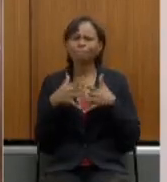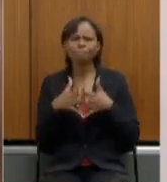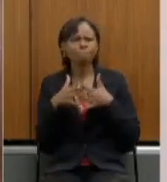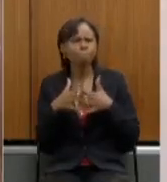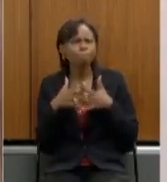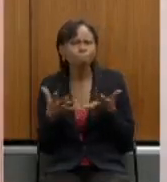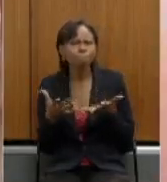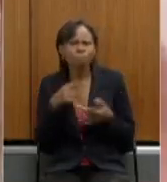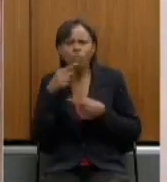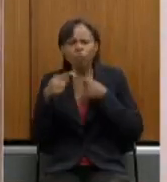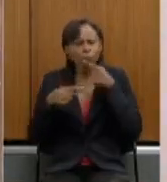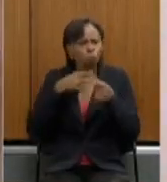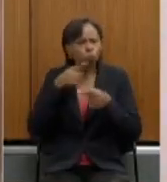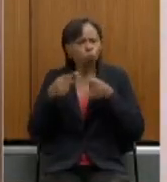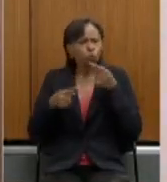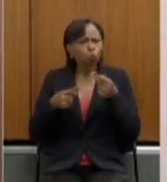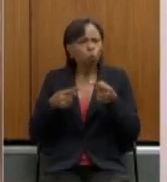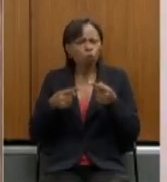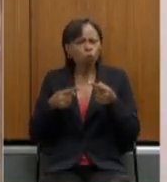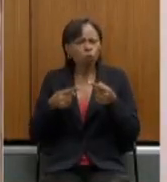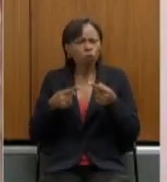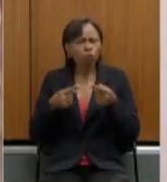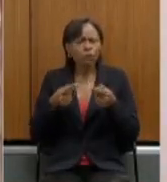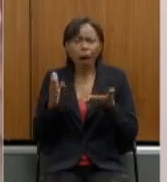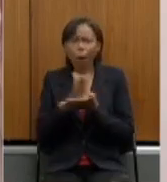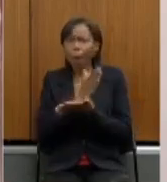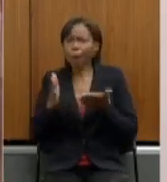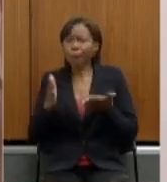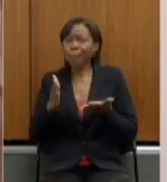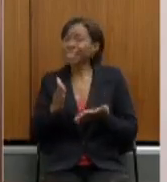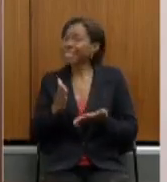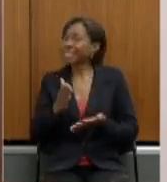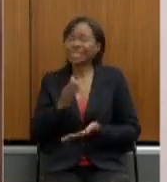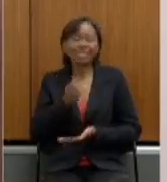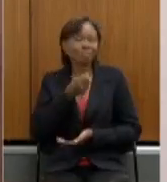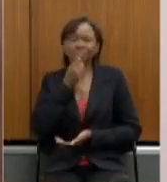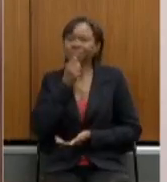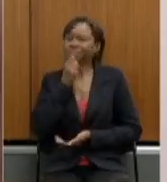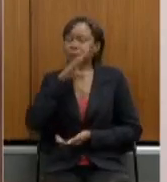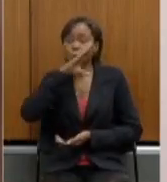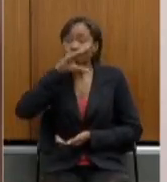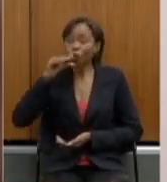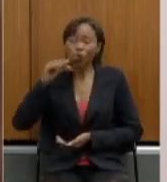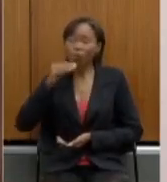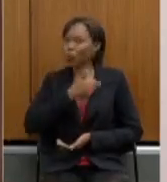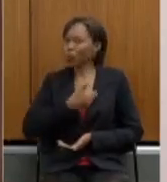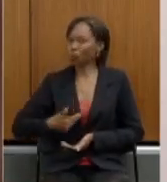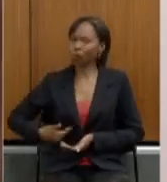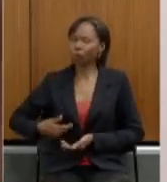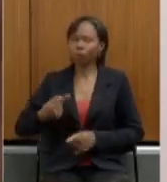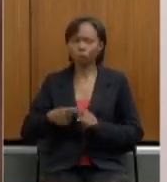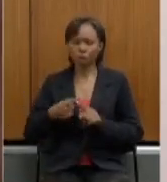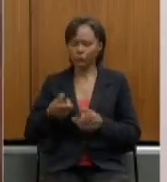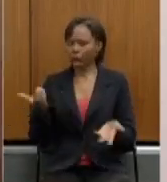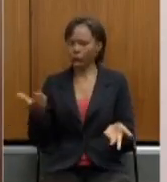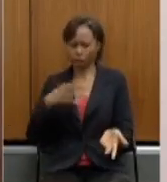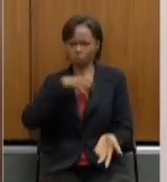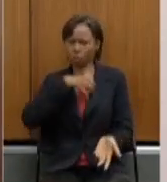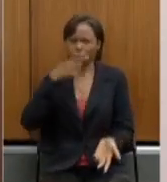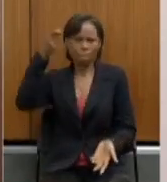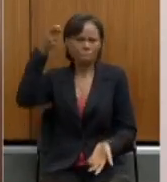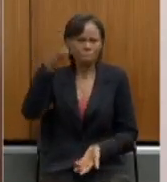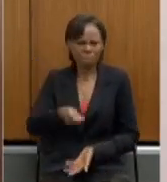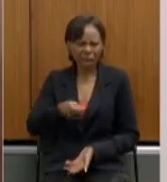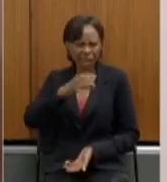pessoas que não eram servidores públicos que a Bahia não podia pagar o preço para pagar altos salários de servidores